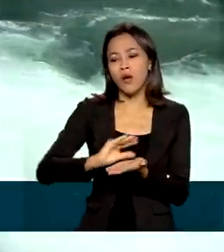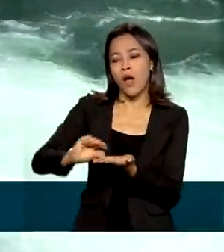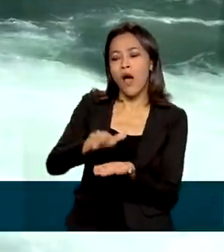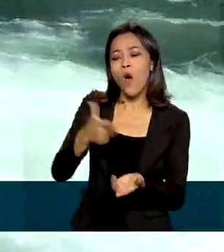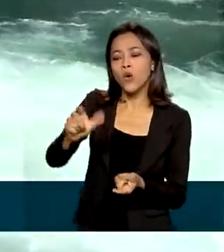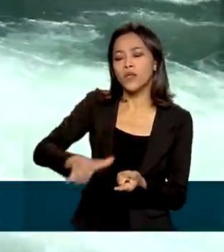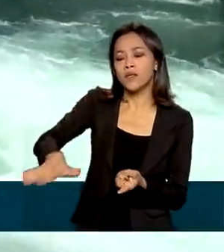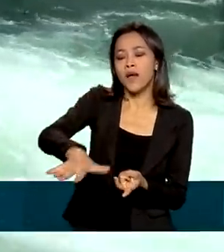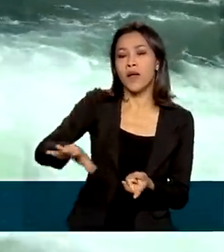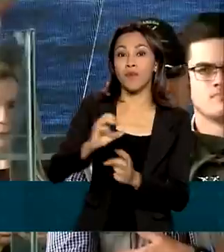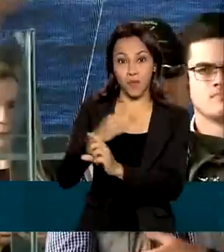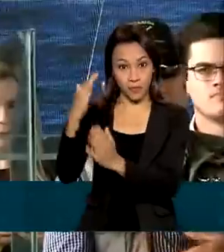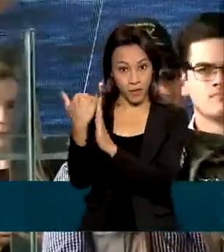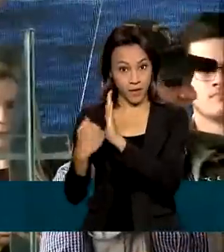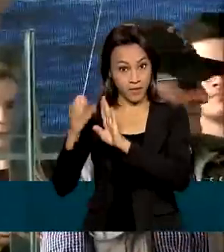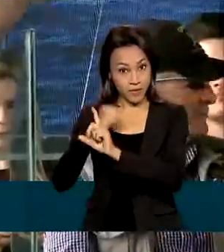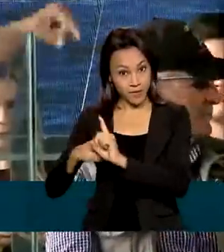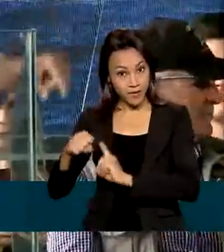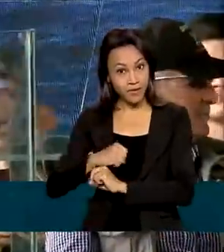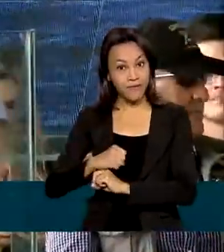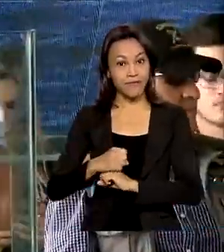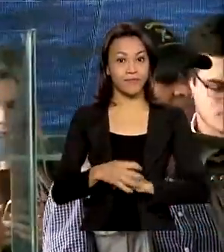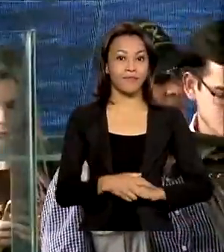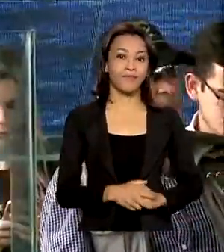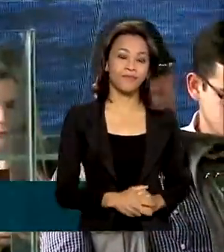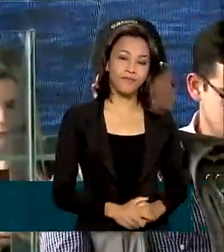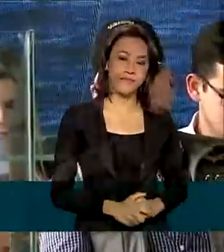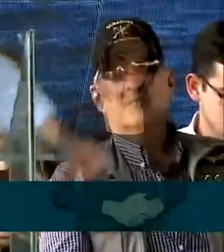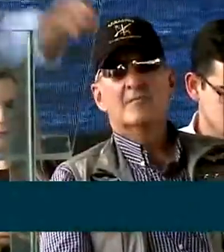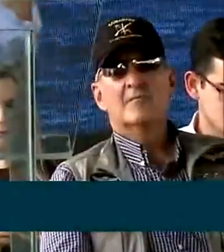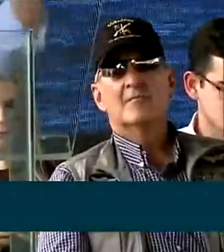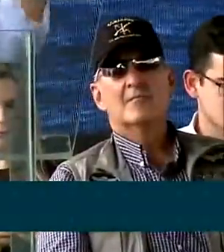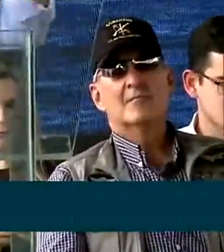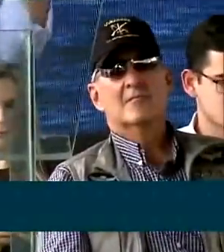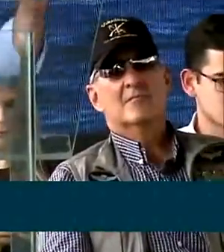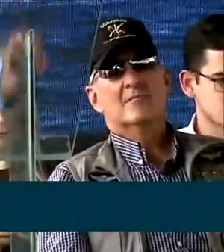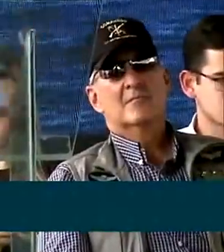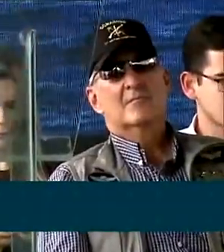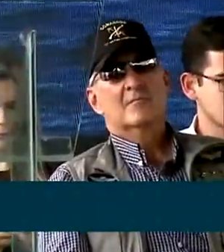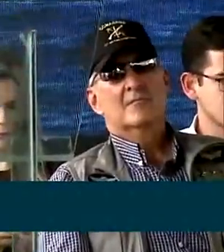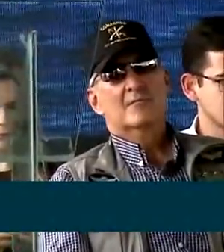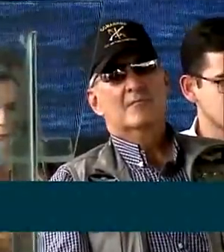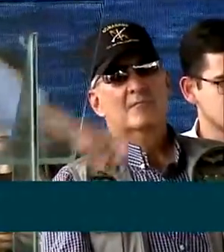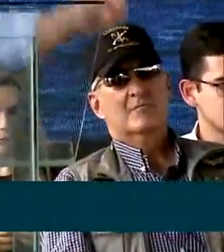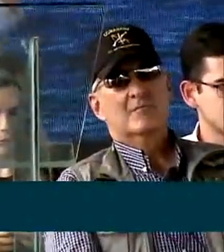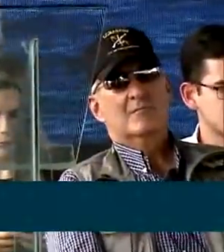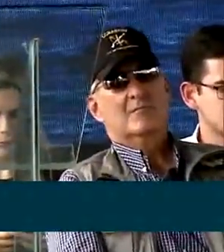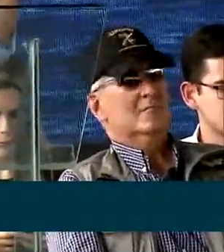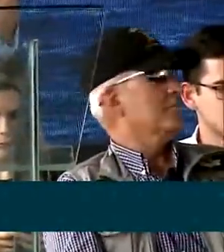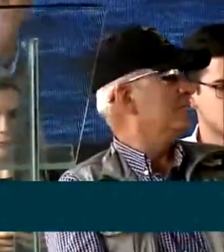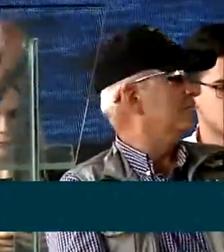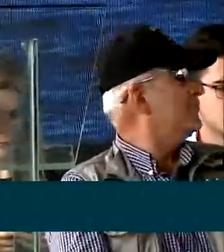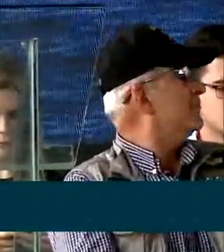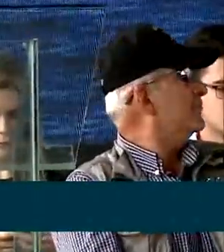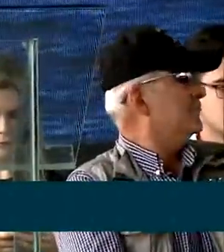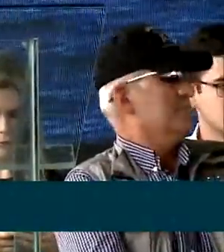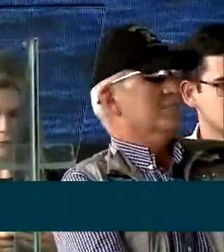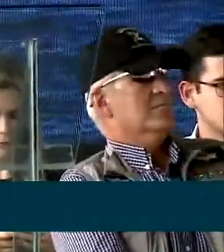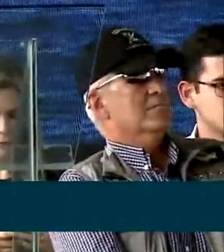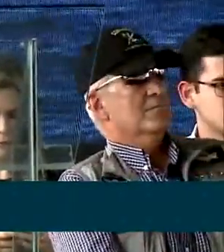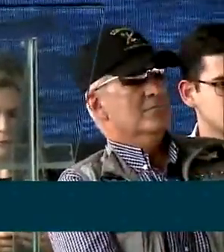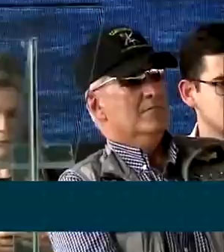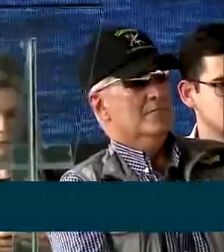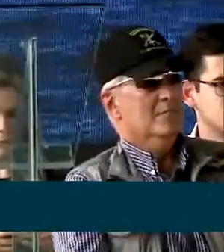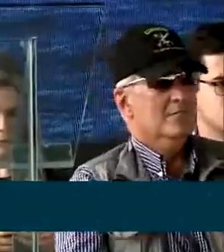programas sociais. Por isso que chegamos agora com o Auxílio Brasil, que além dos 400 reais para quase 18 milhões de famílias